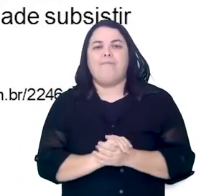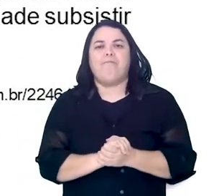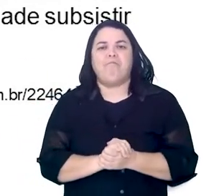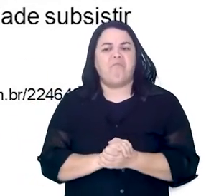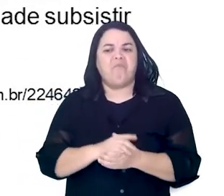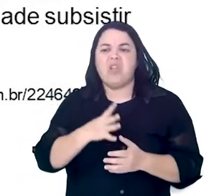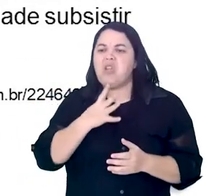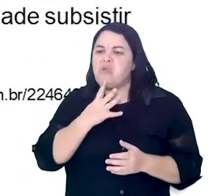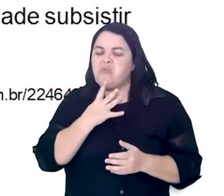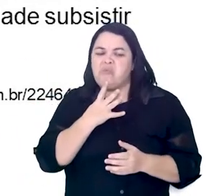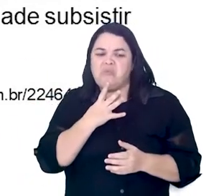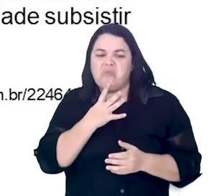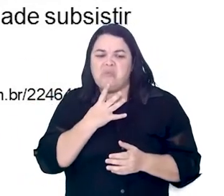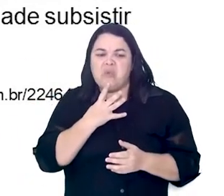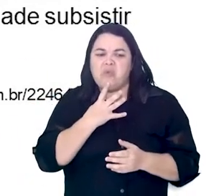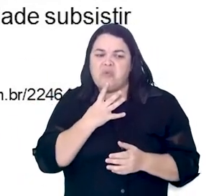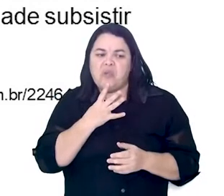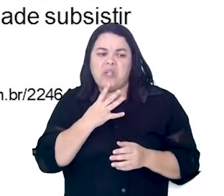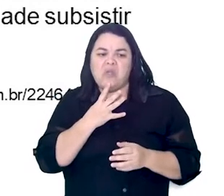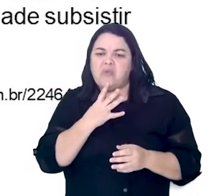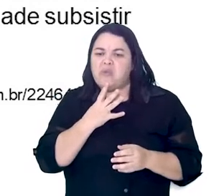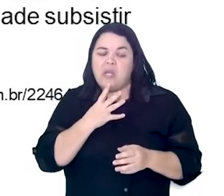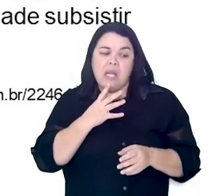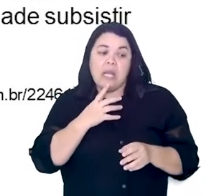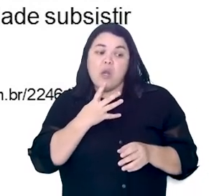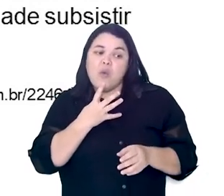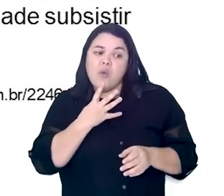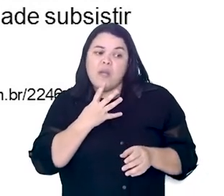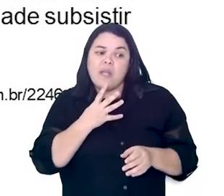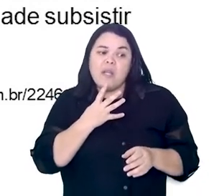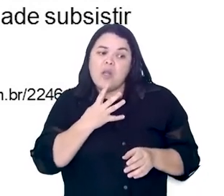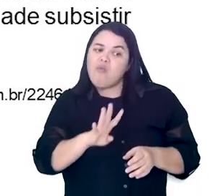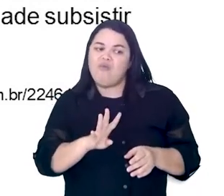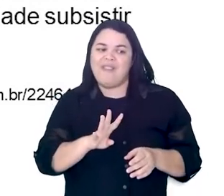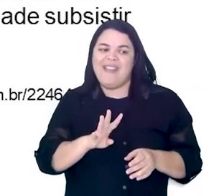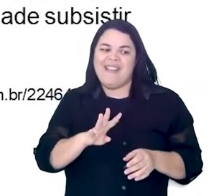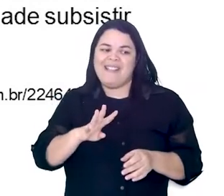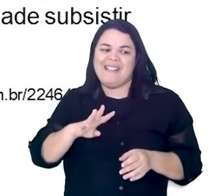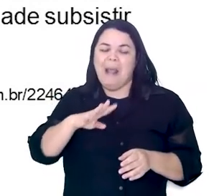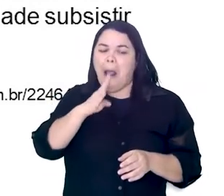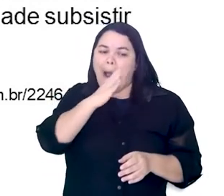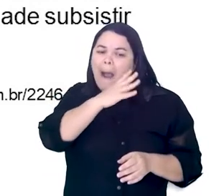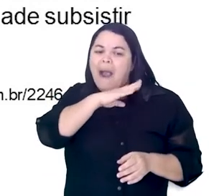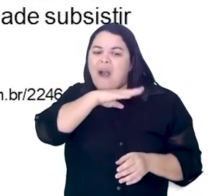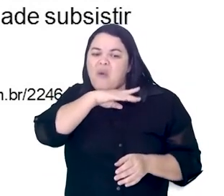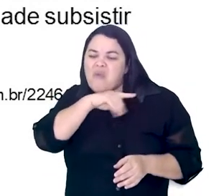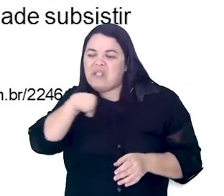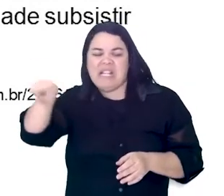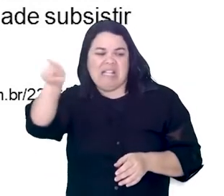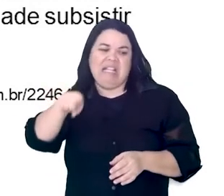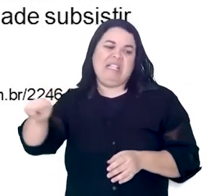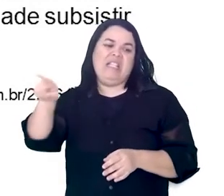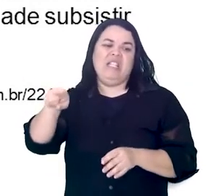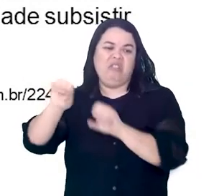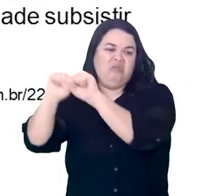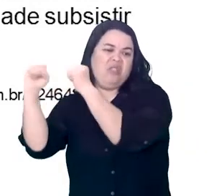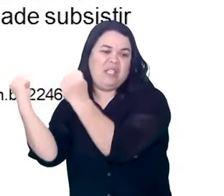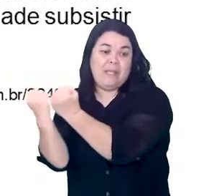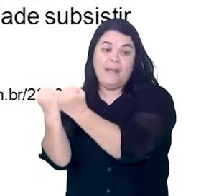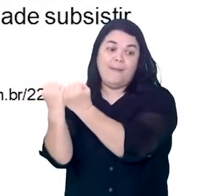jamais uma simplicidade natural elevada a tal grau que ninguém jamais acreditou pudesse a sociedade